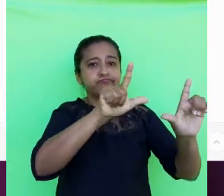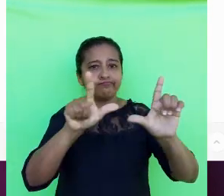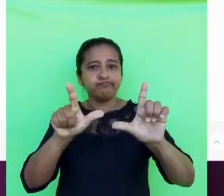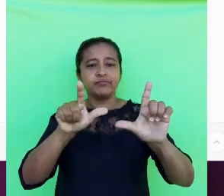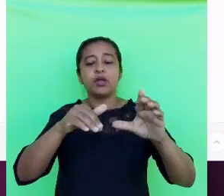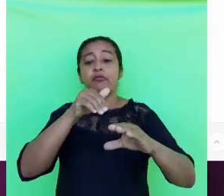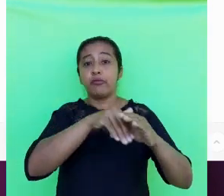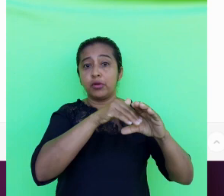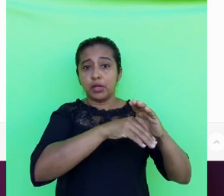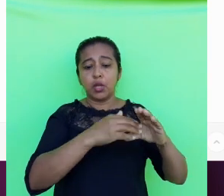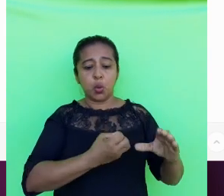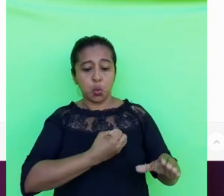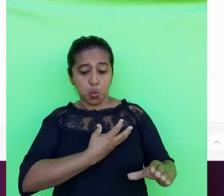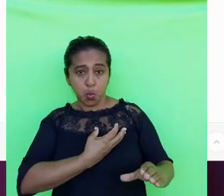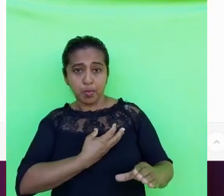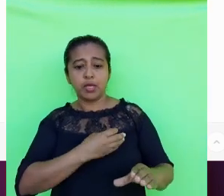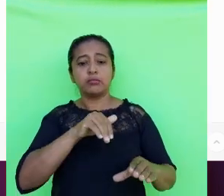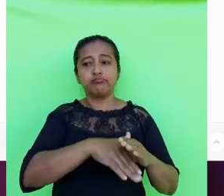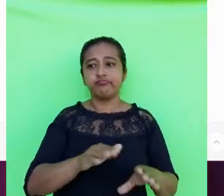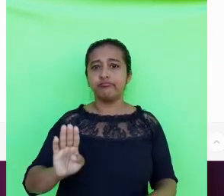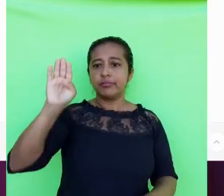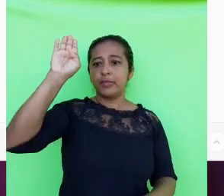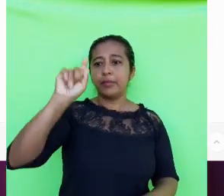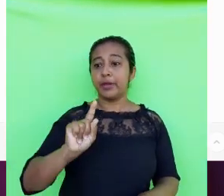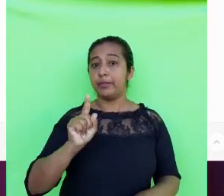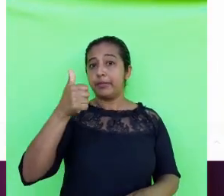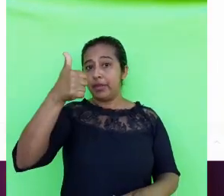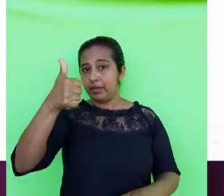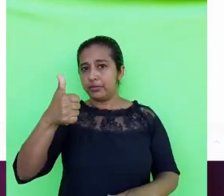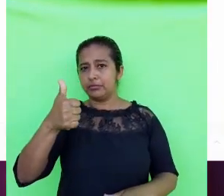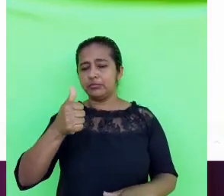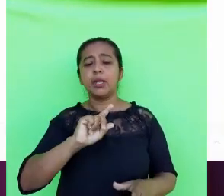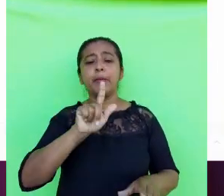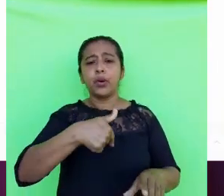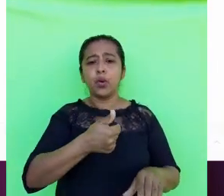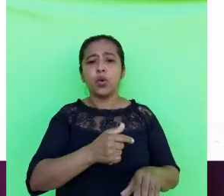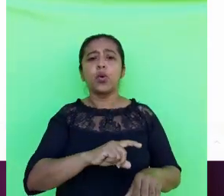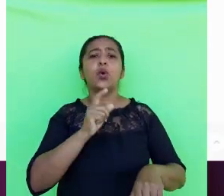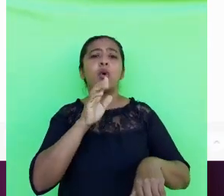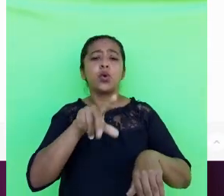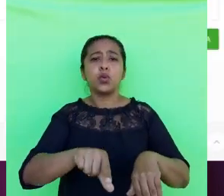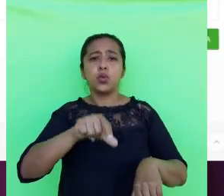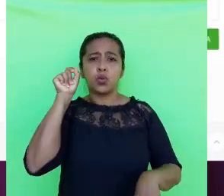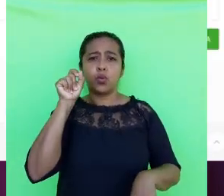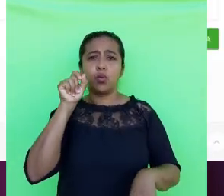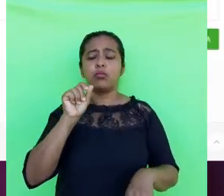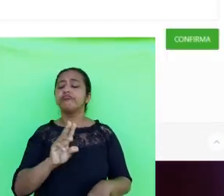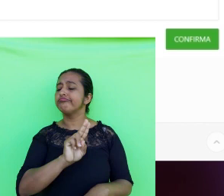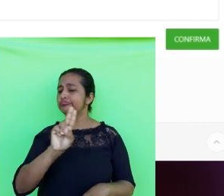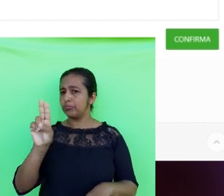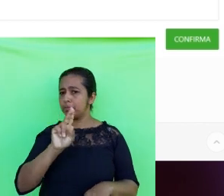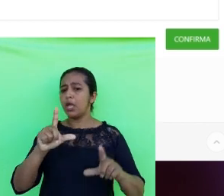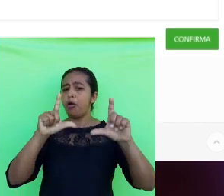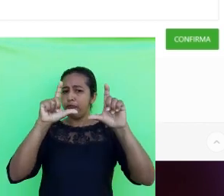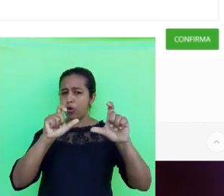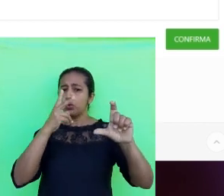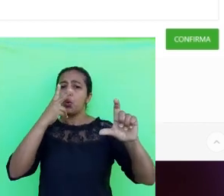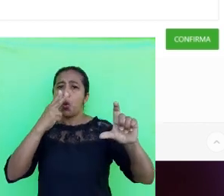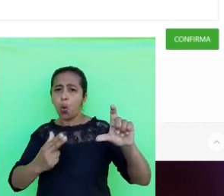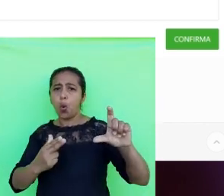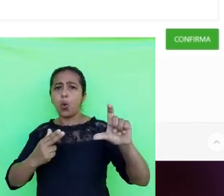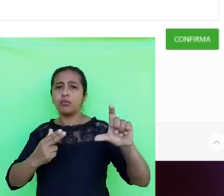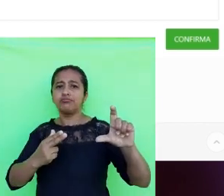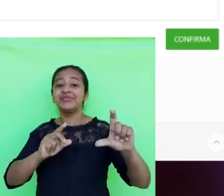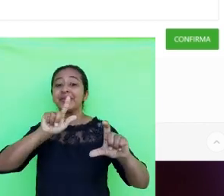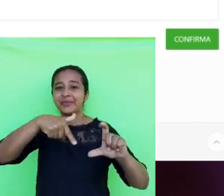página da votação. Digite o número do candidato desejado para o primeiro cargo. Clique sobre o nome do candidato, confirme se a